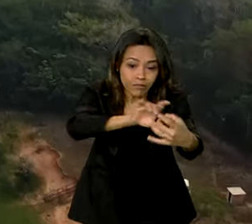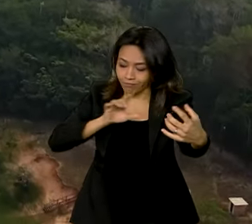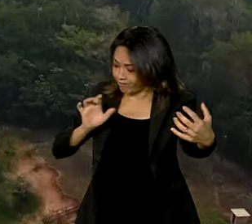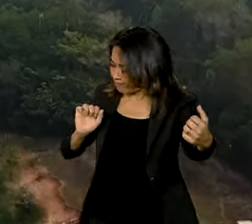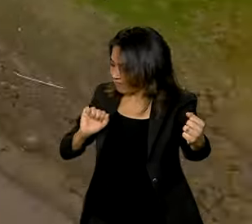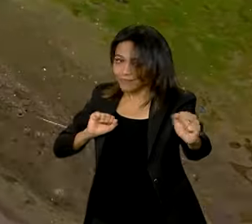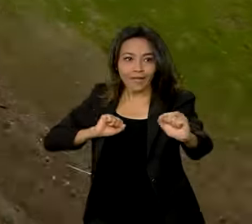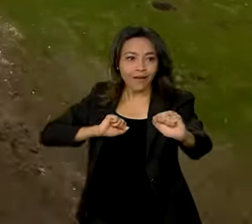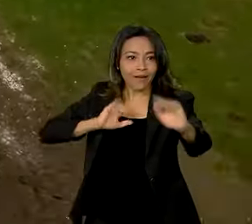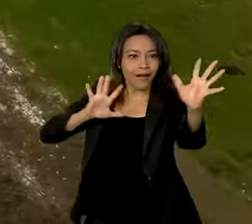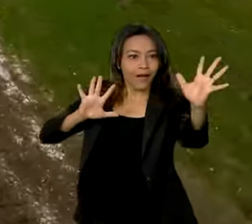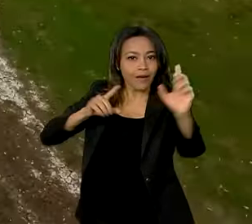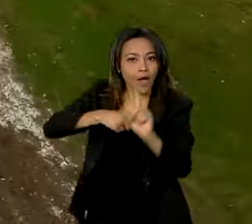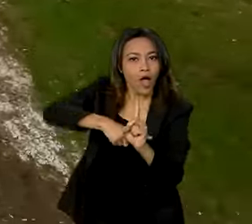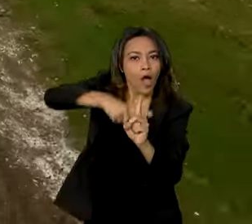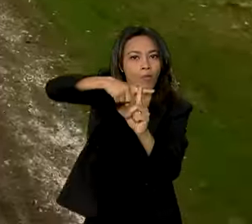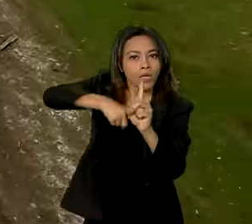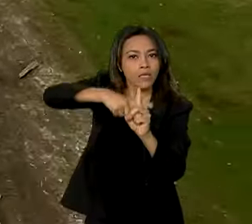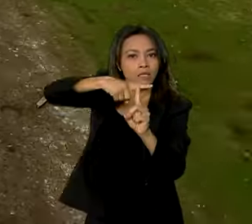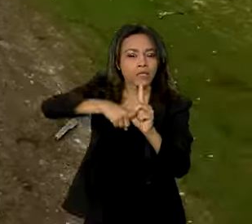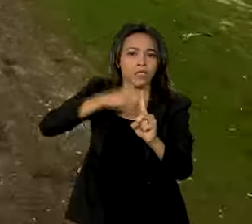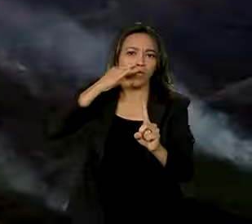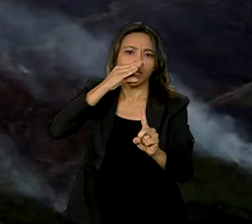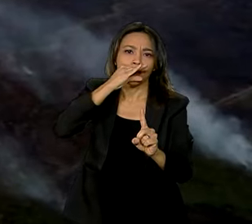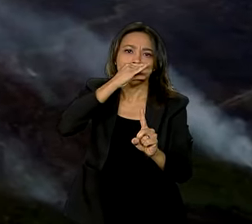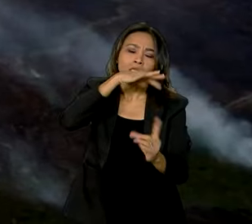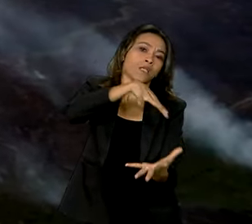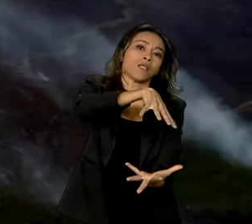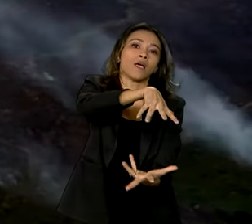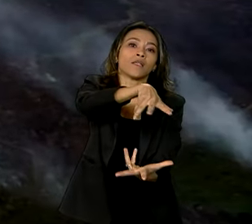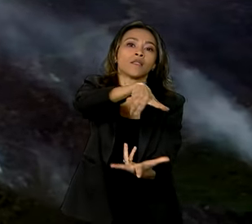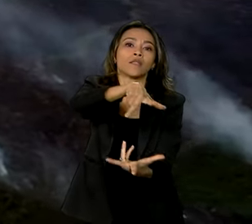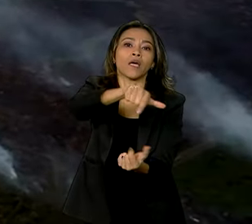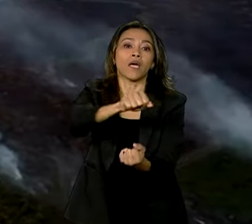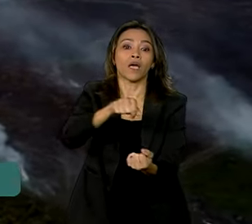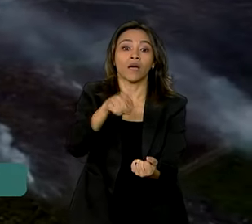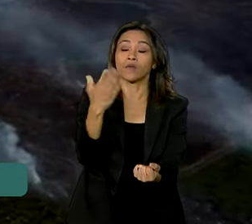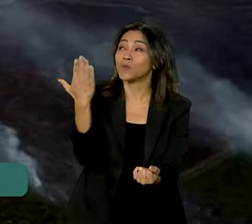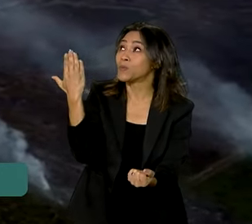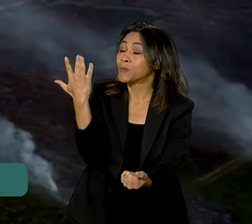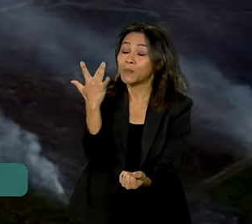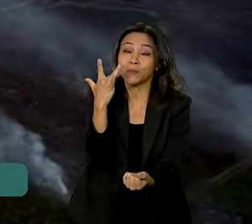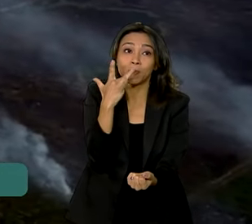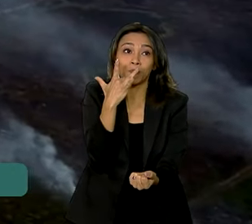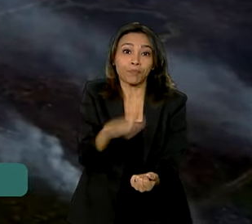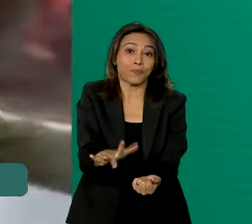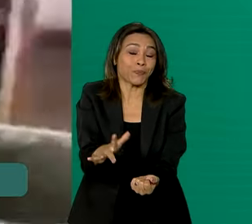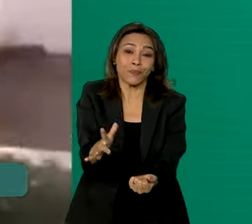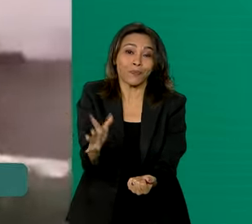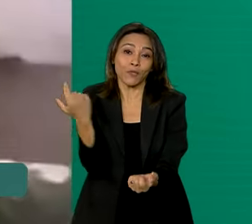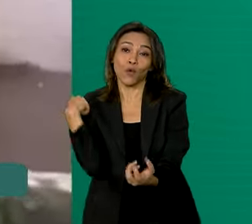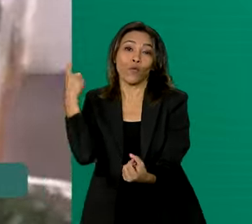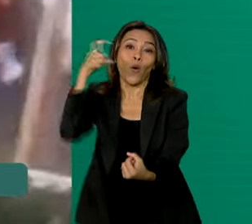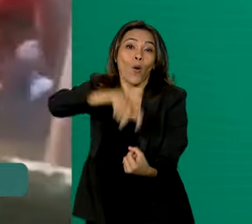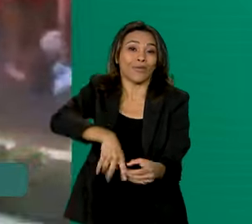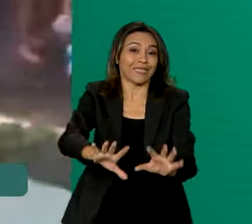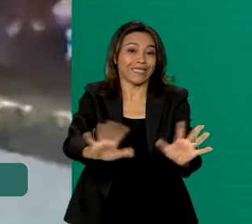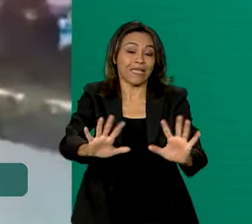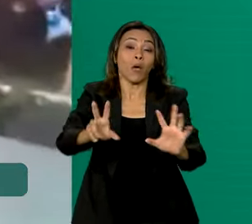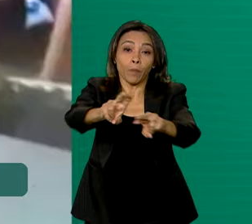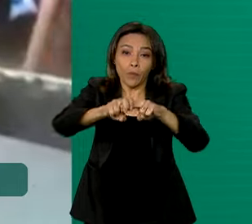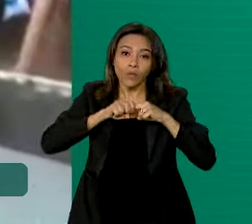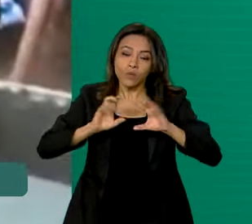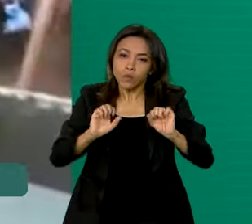que o aumento de um grau e meio na temperatura da Terra levaria o planeta a um ponto de não retorno. É por isso que o